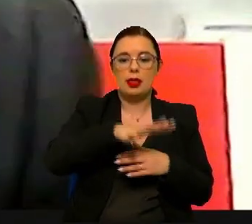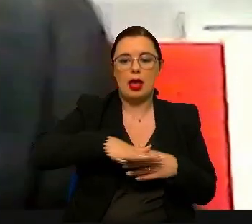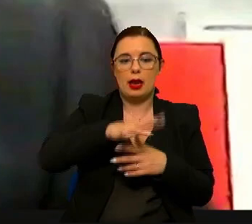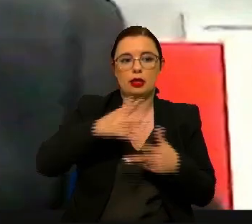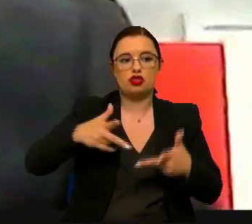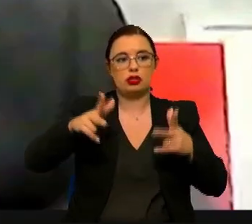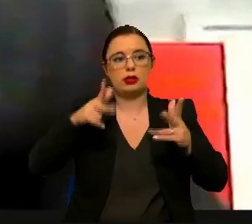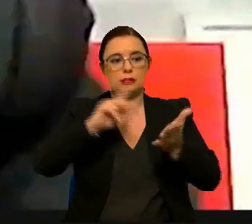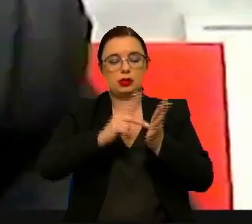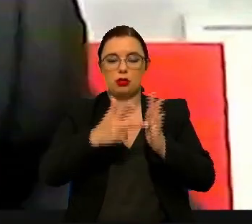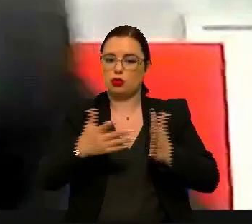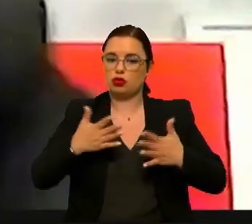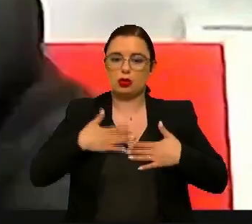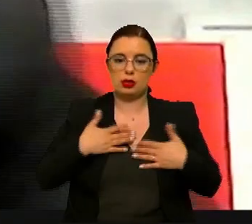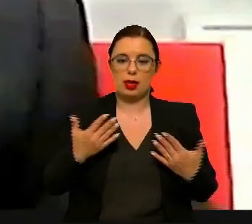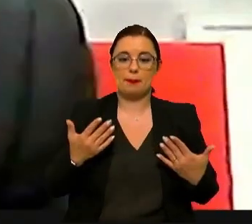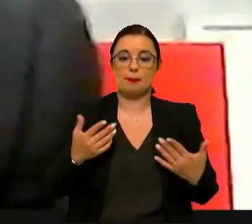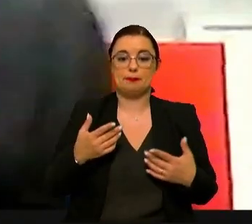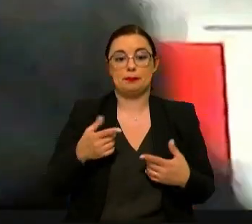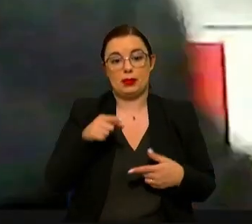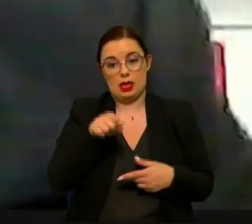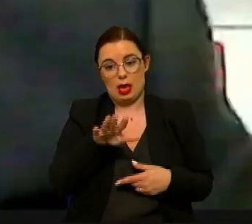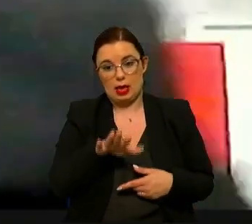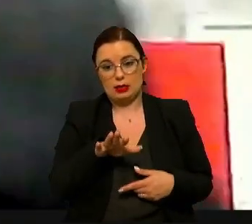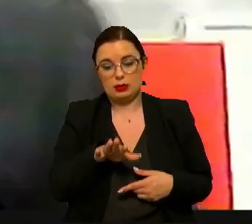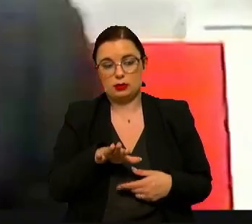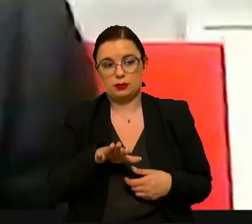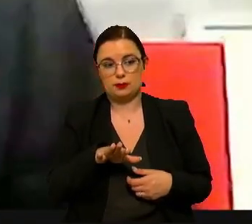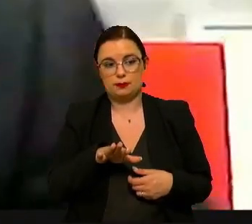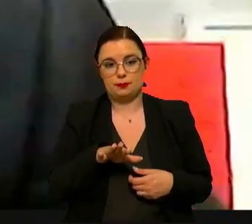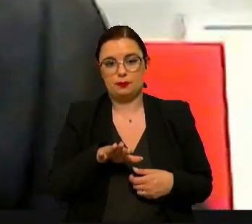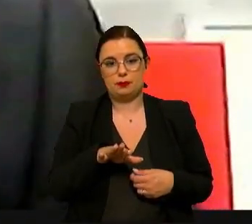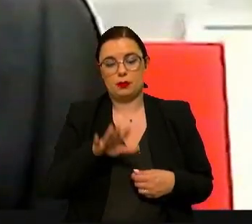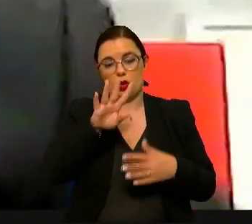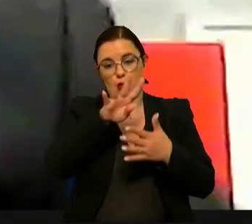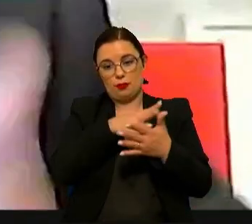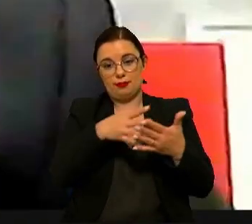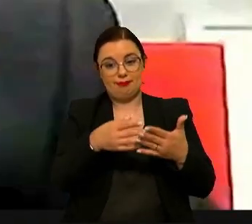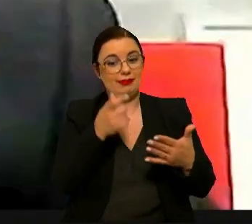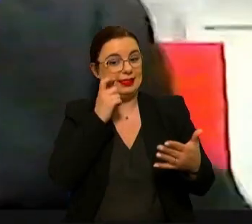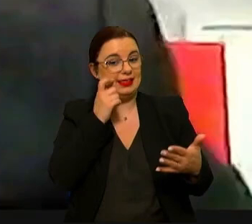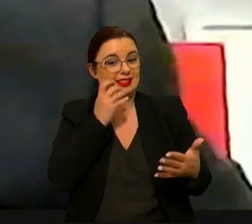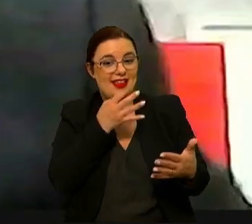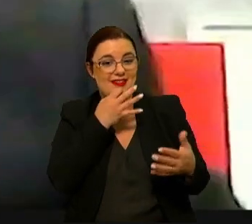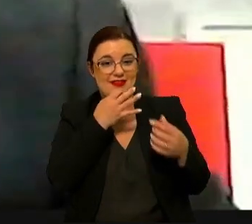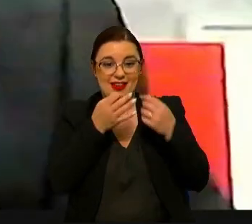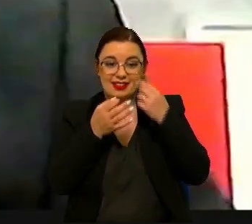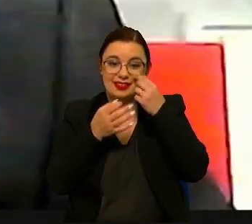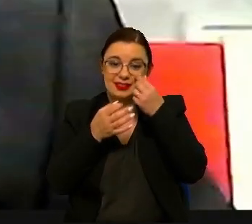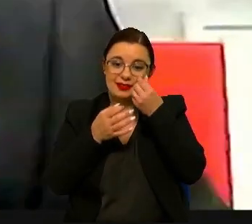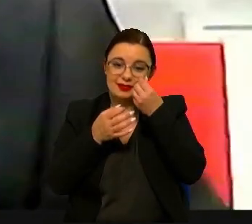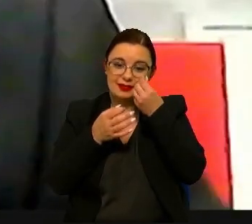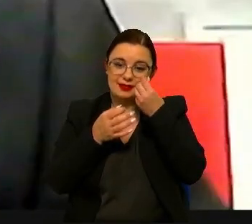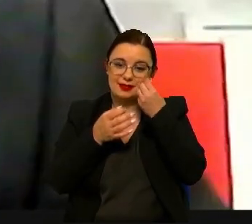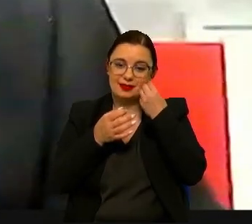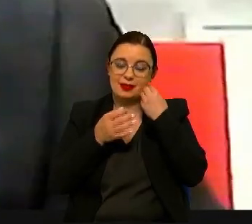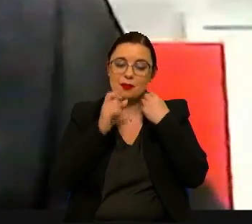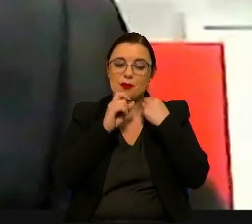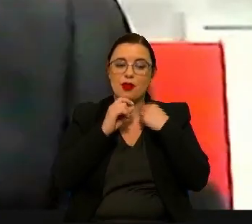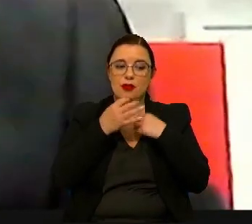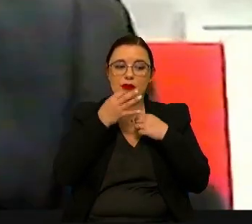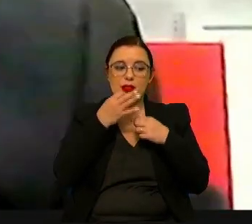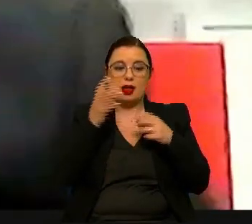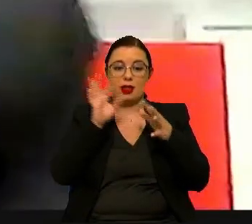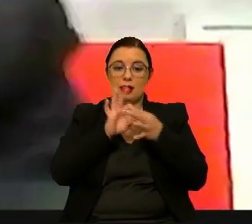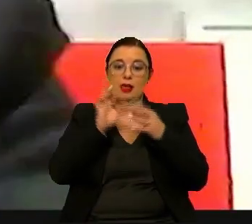tecnológicas nos trazem e está aí obviamente no painel quem pode obviamente também expressar a